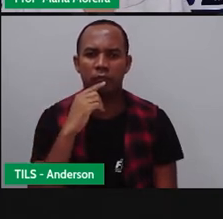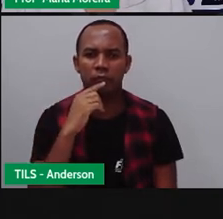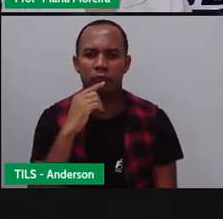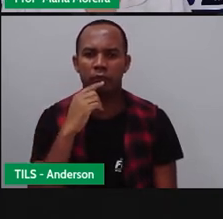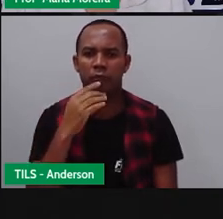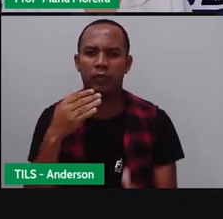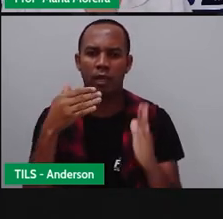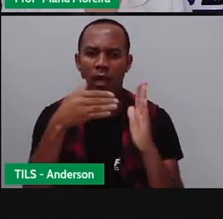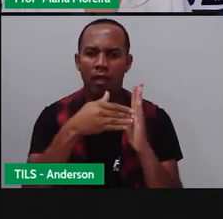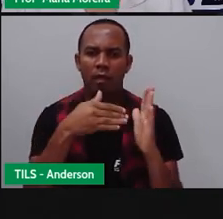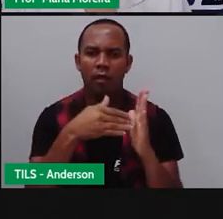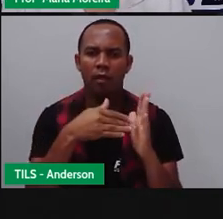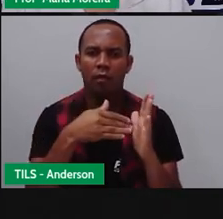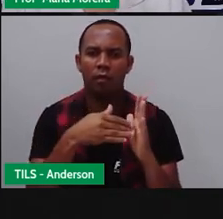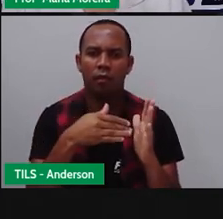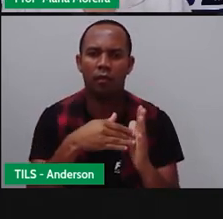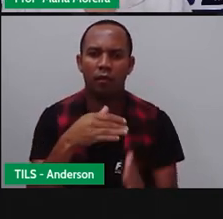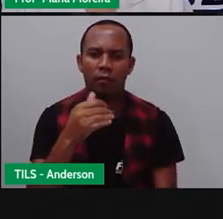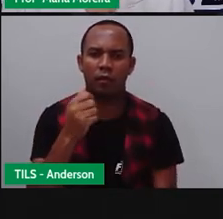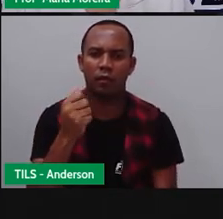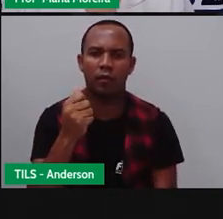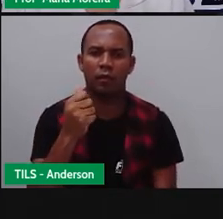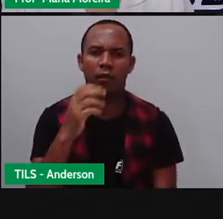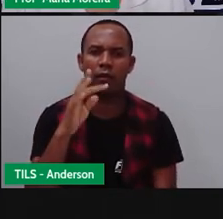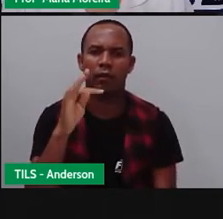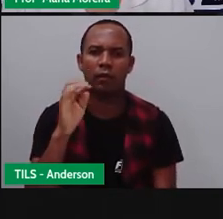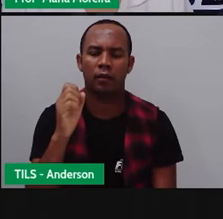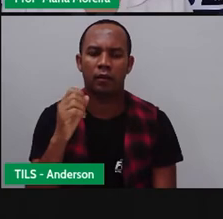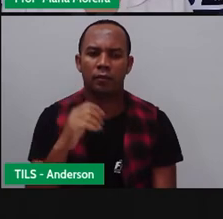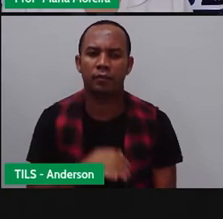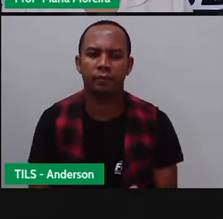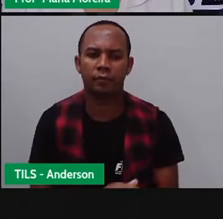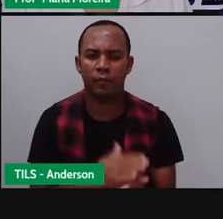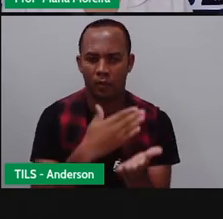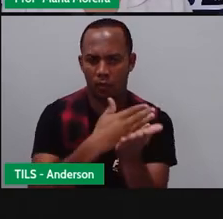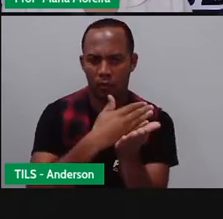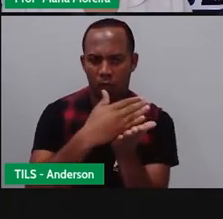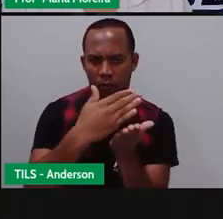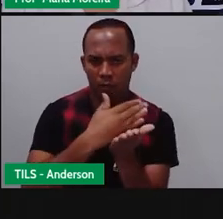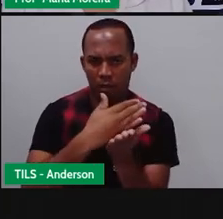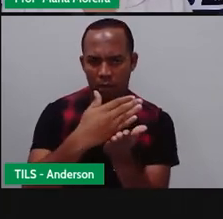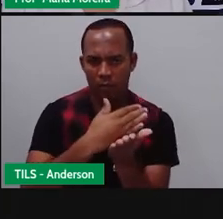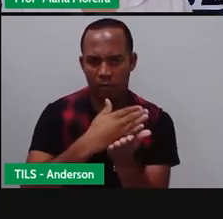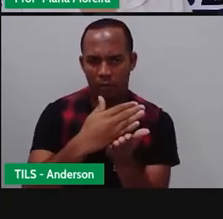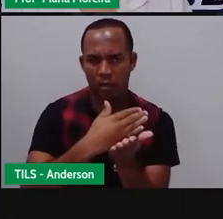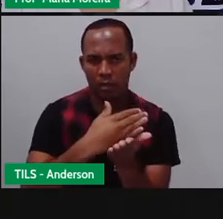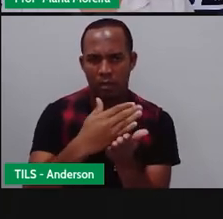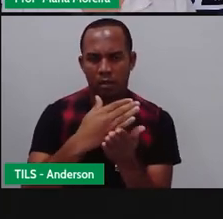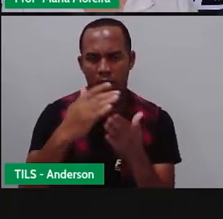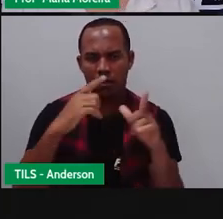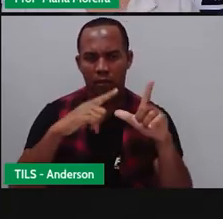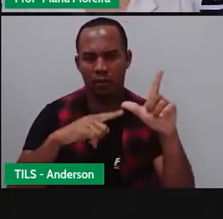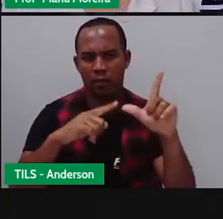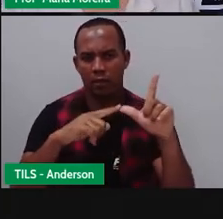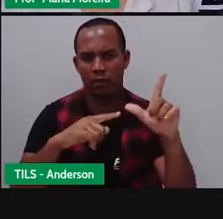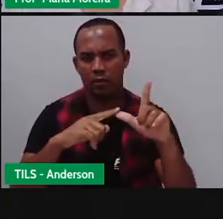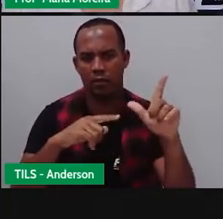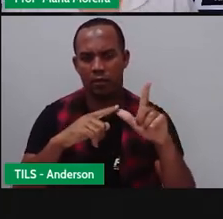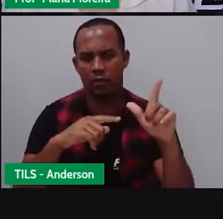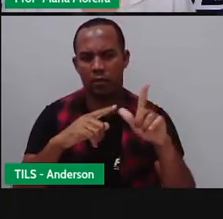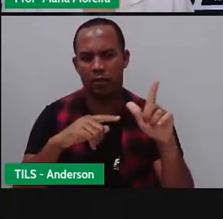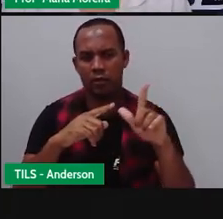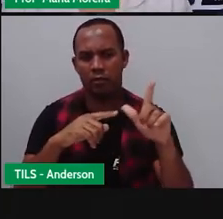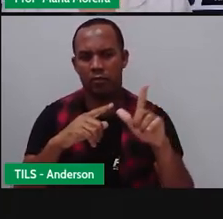com letra maiúscula. Fácil de dizer. Início de frase, eu uso o quê? Letra maiúscula.